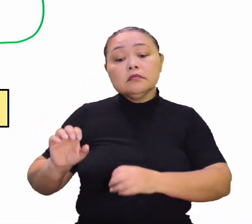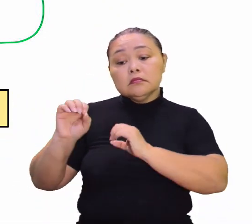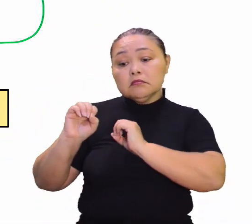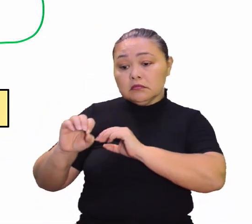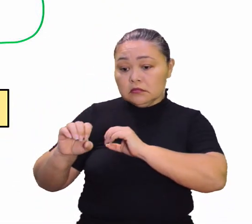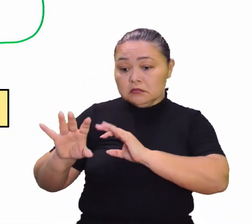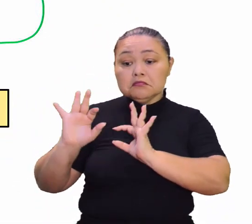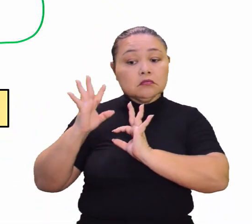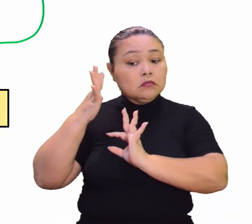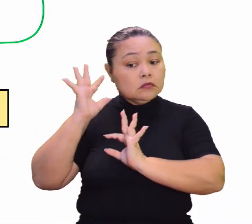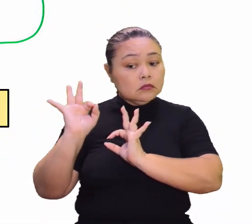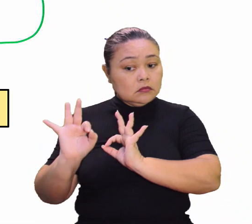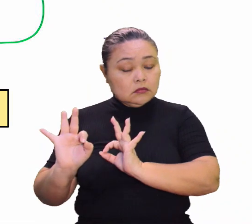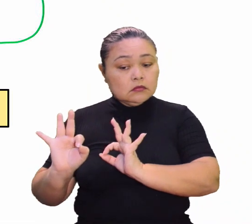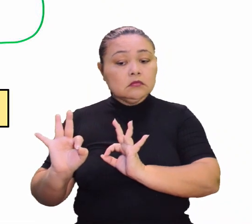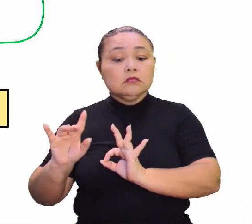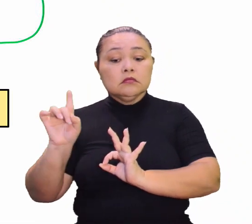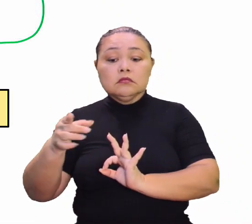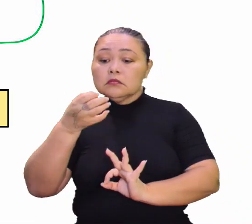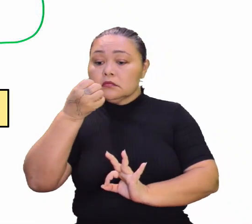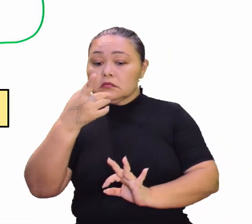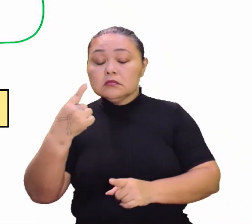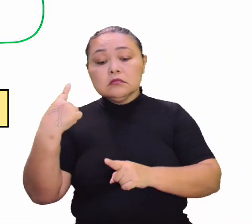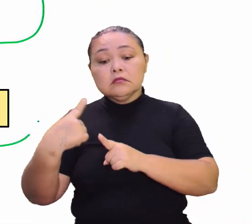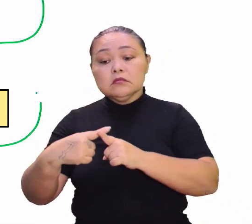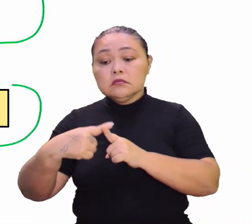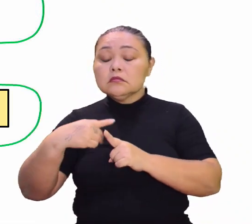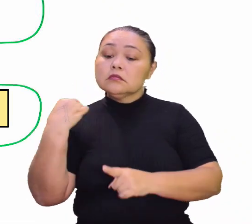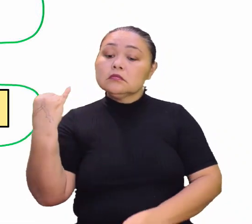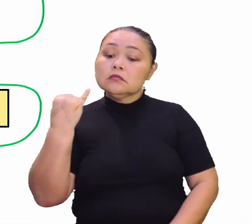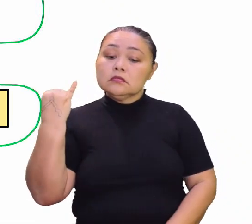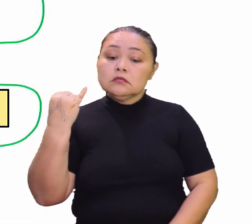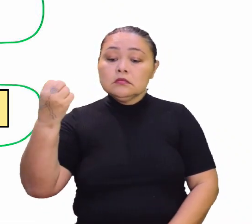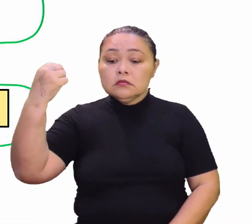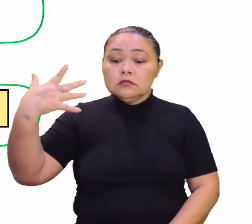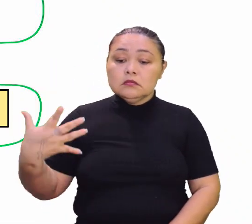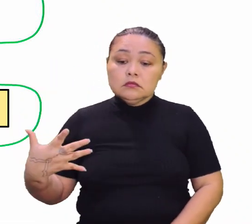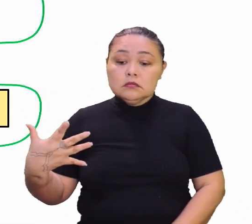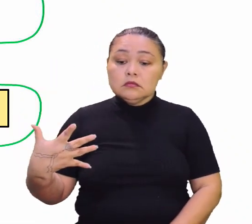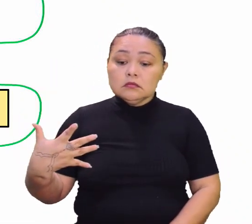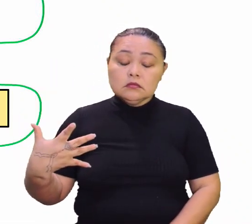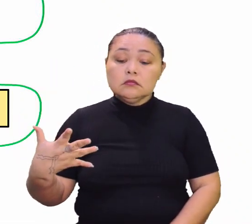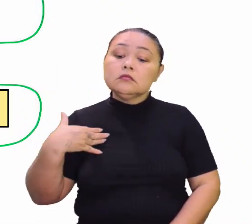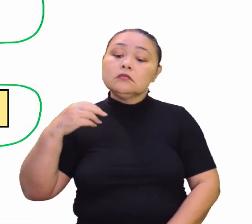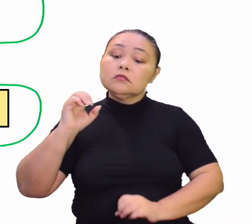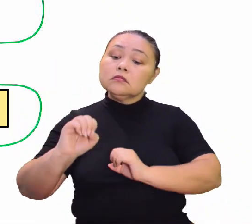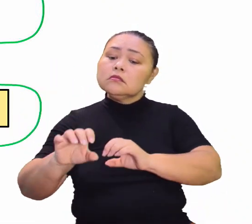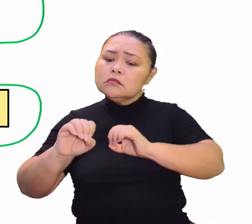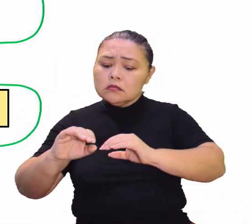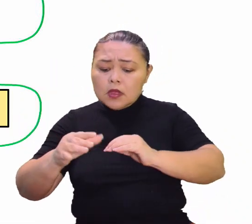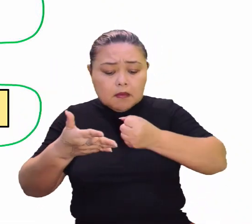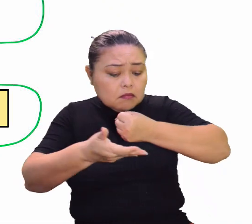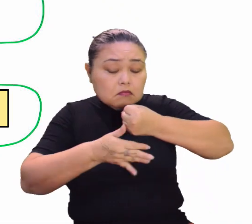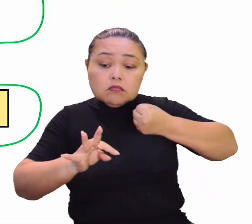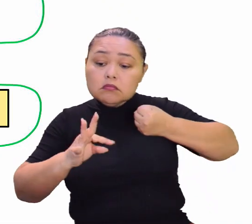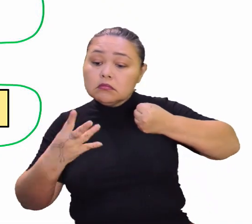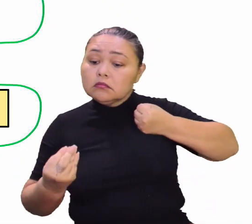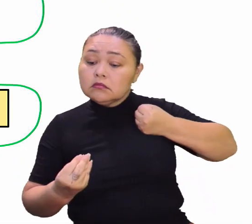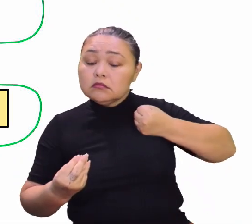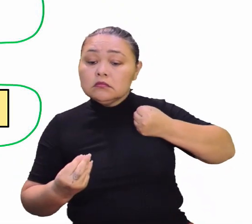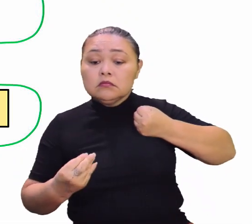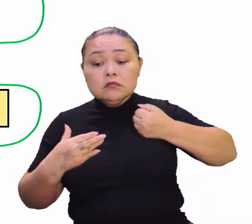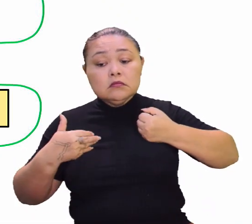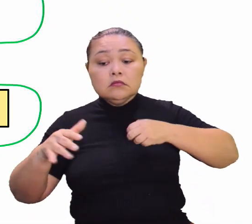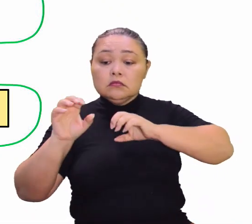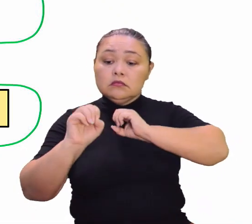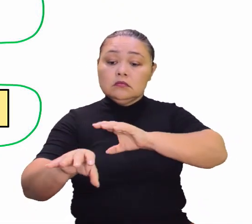Educação de qualidade também é importante. Por que é importante? Fala aí, Rogério. Eu quero que tu explique isso aí. Porque a educação é a base de tudo. E